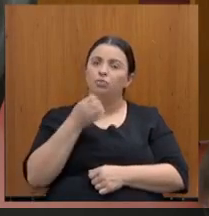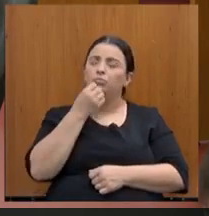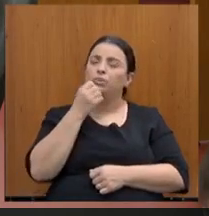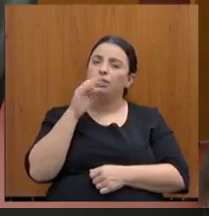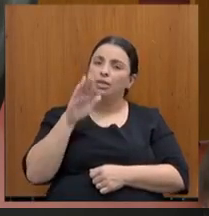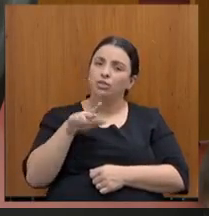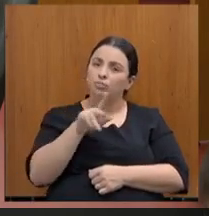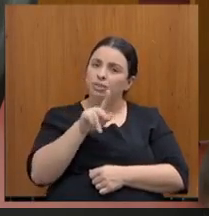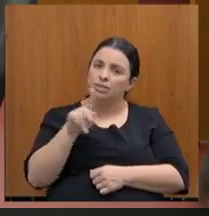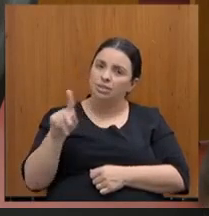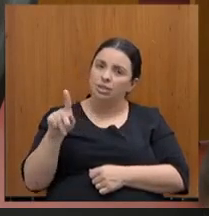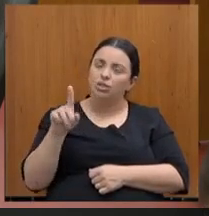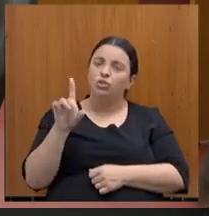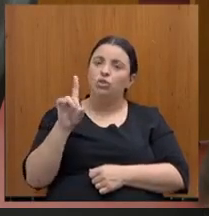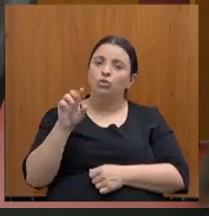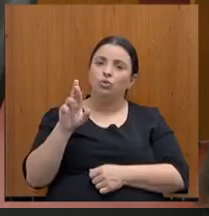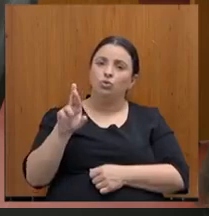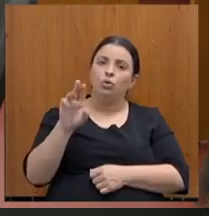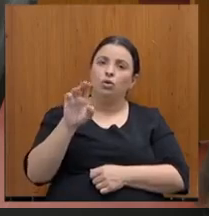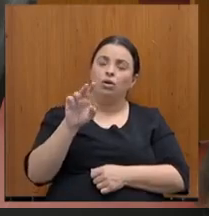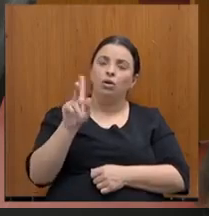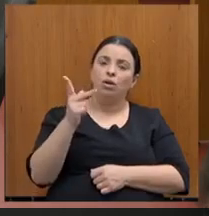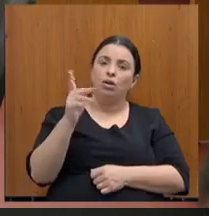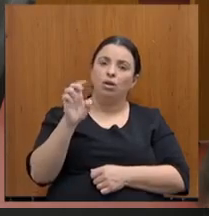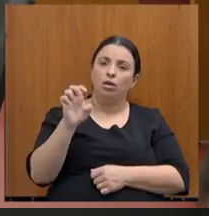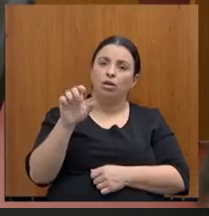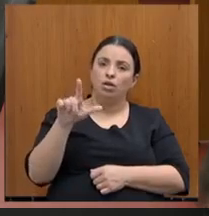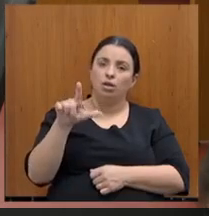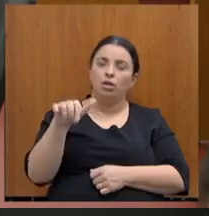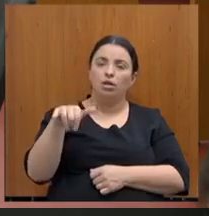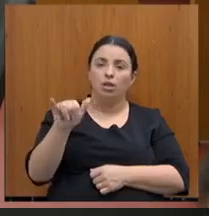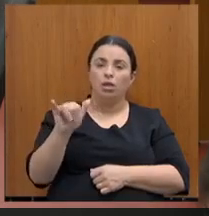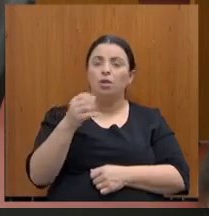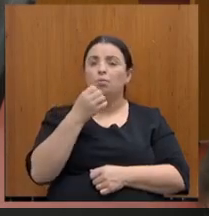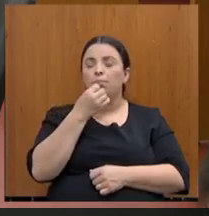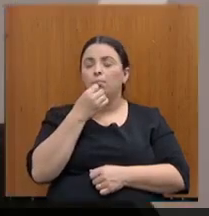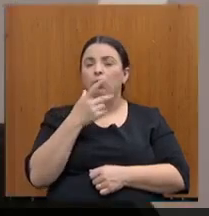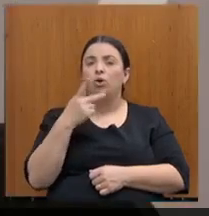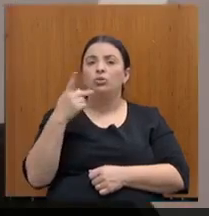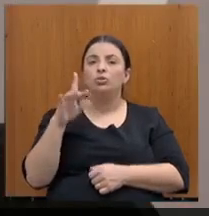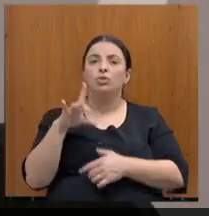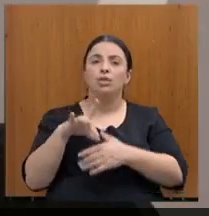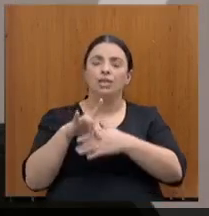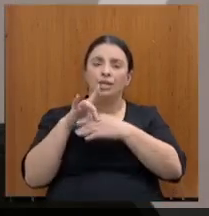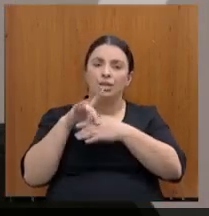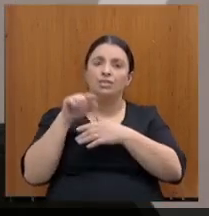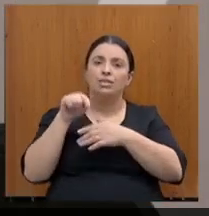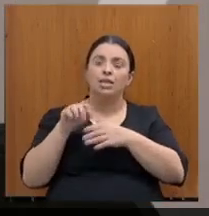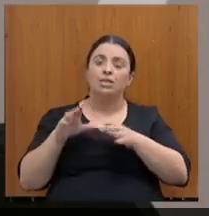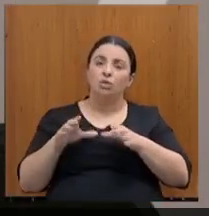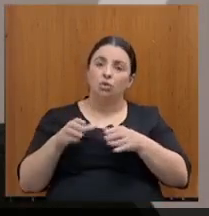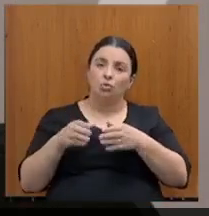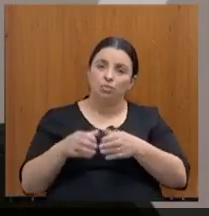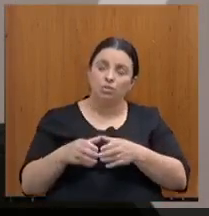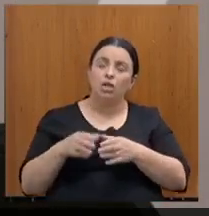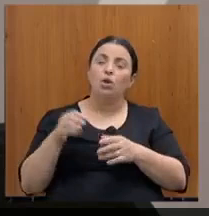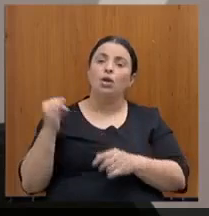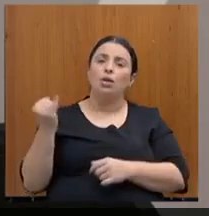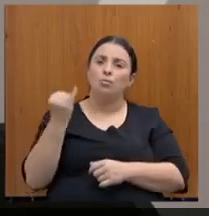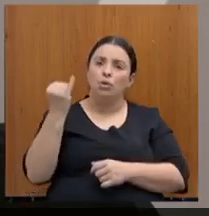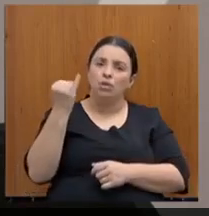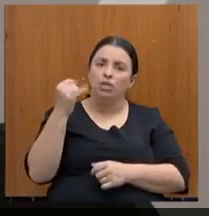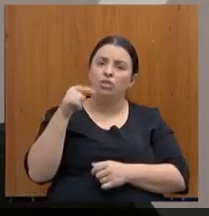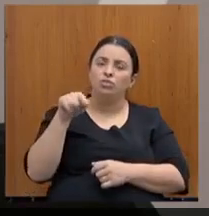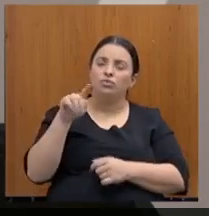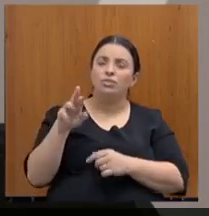doutor Eli. É sempre muito bom estar com o senhor, a condução que o senhor faz dessa comissão e a importância que o senhor tem para